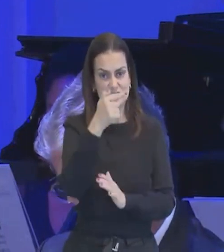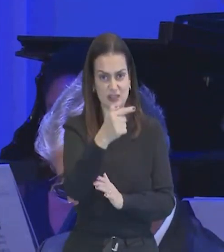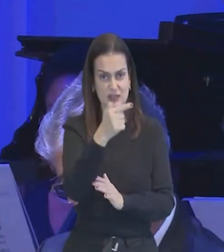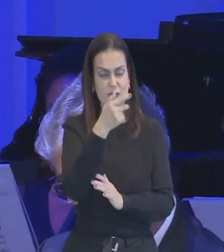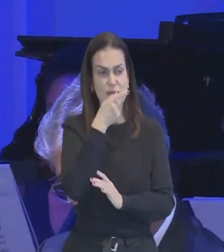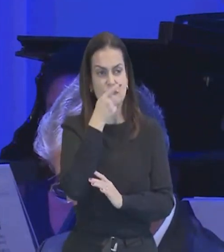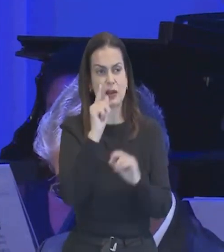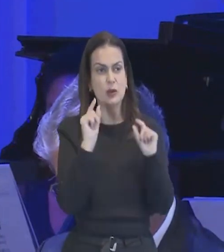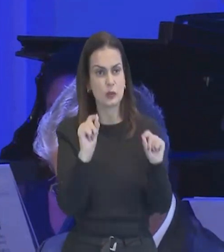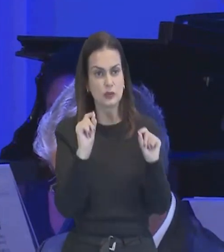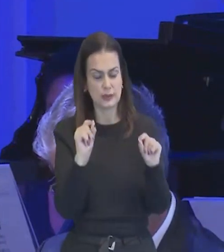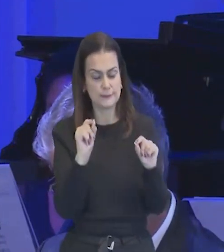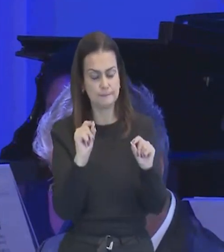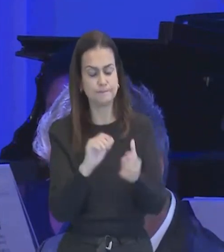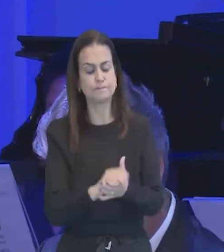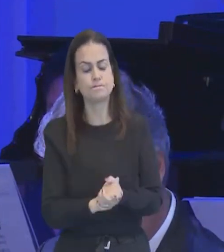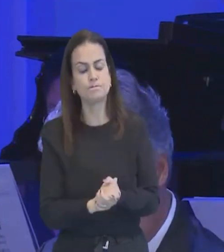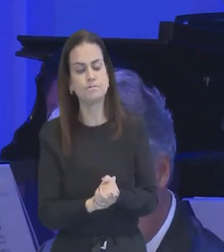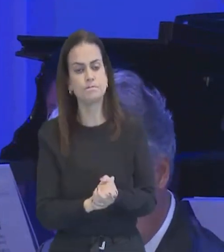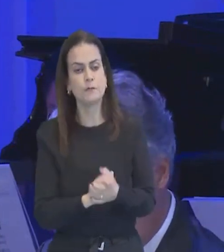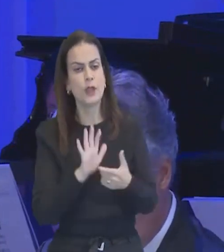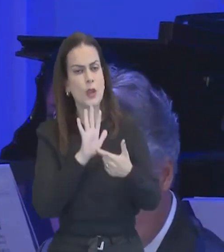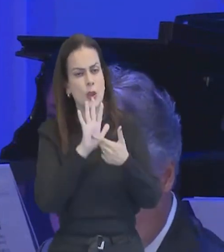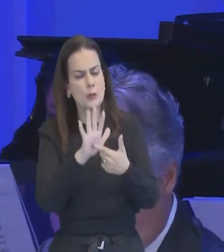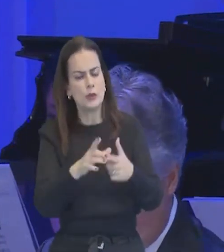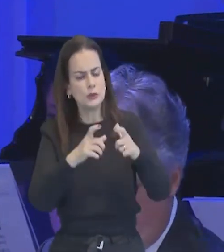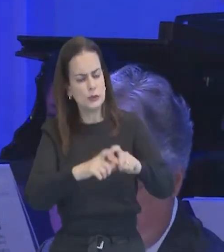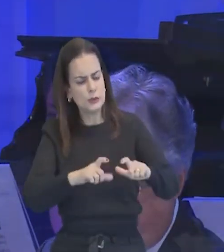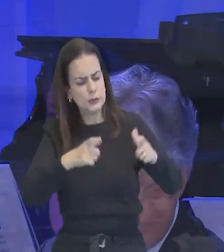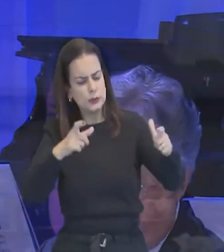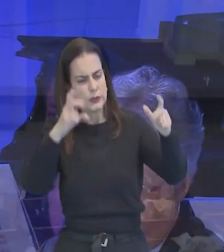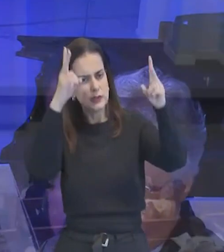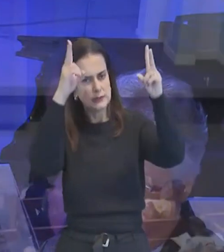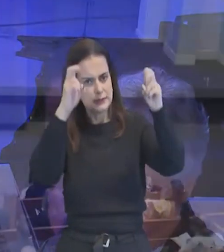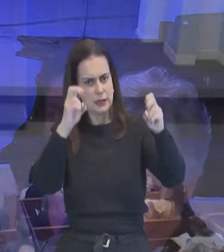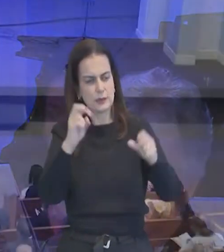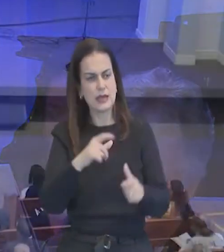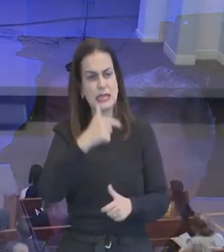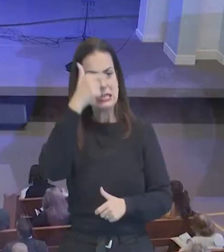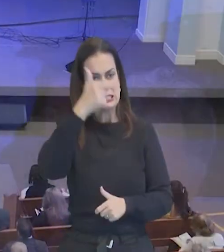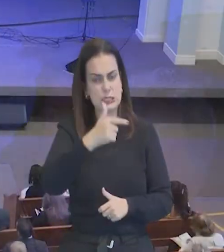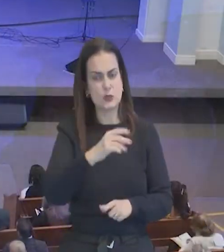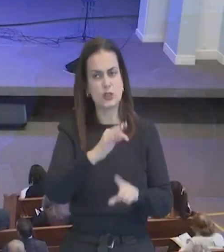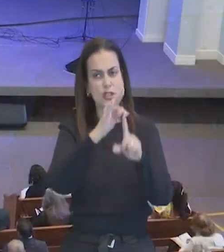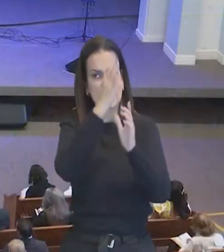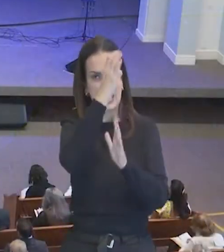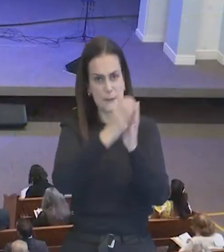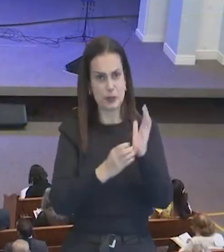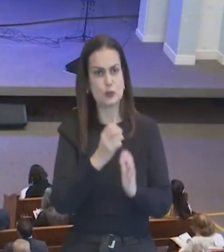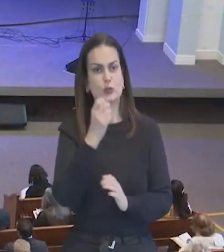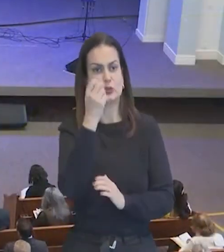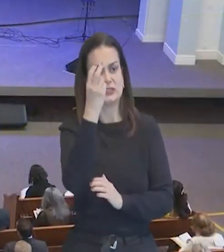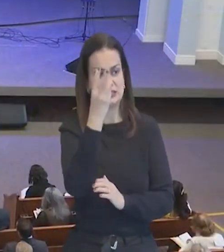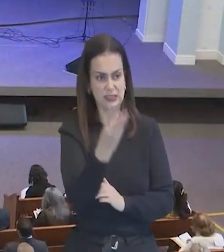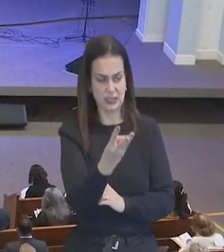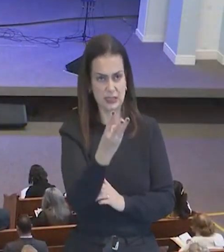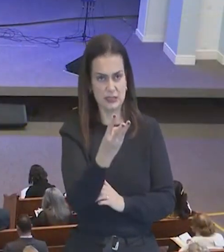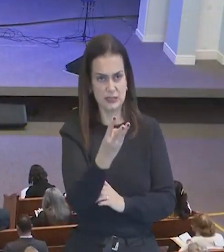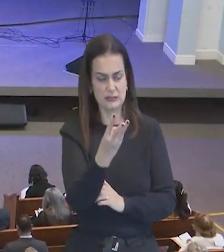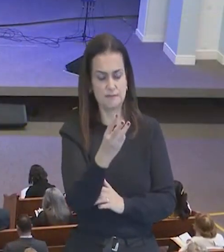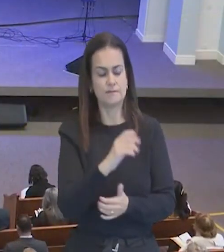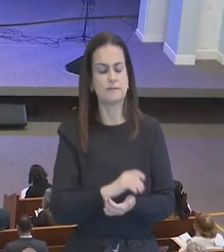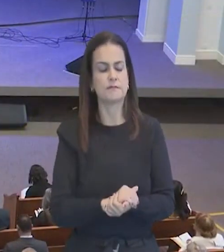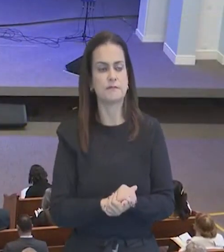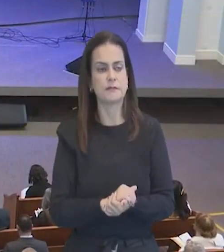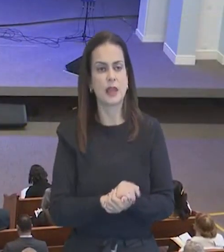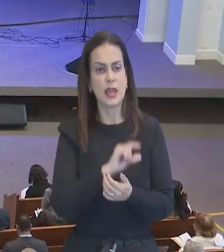se utiliza, de uma maneira, muito mais, abrangente, segundo a Timóteo, capítulo 3, veja o que diz